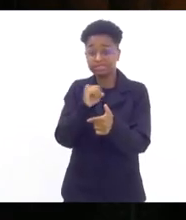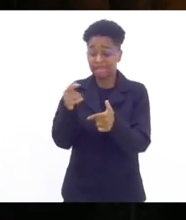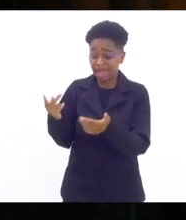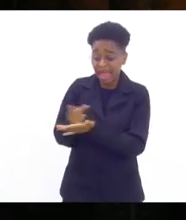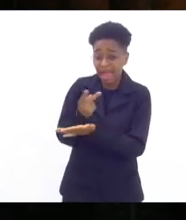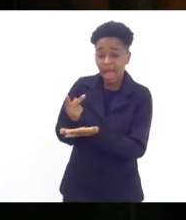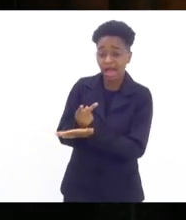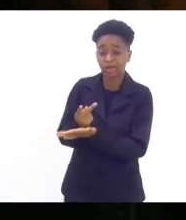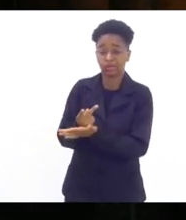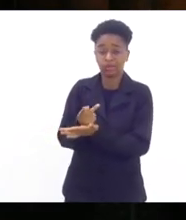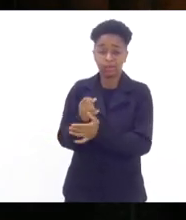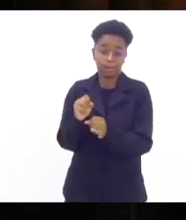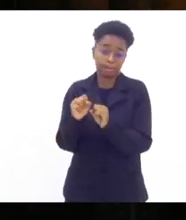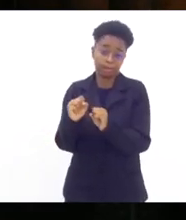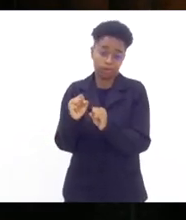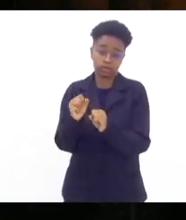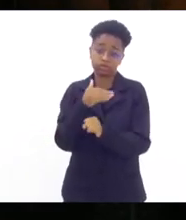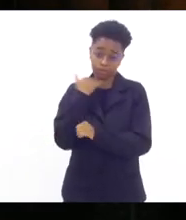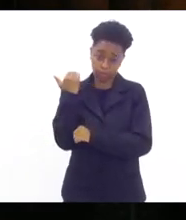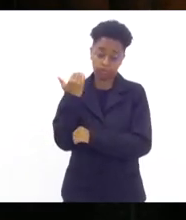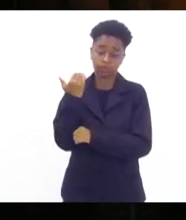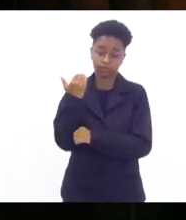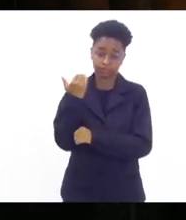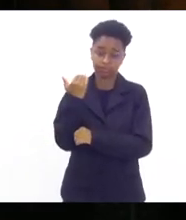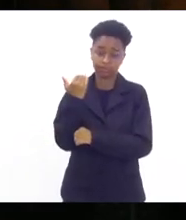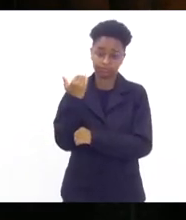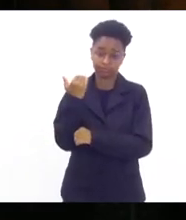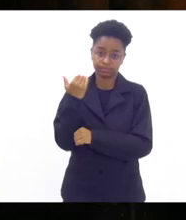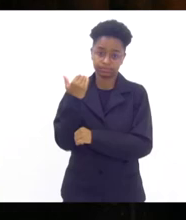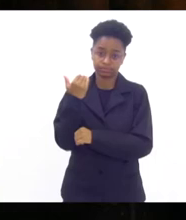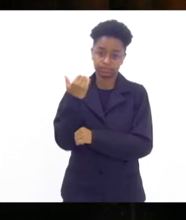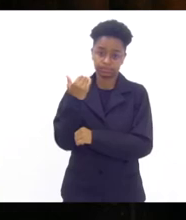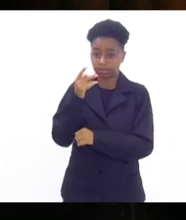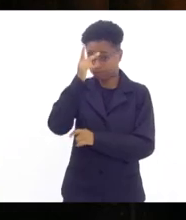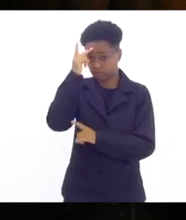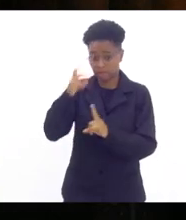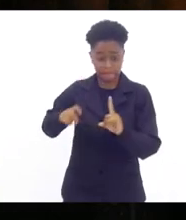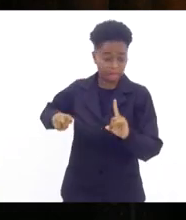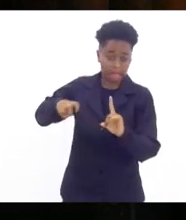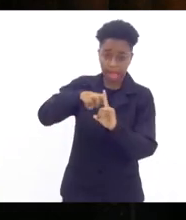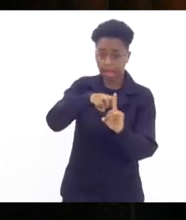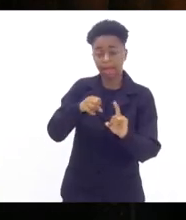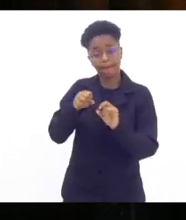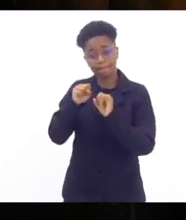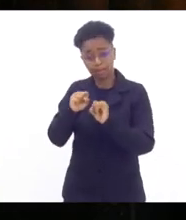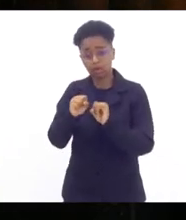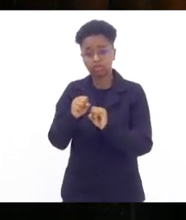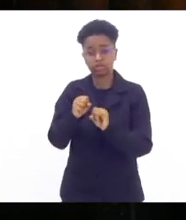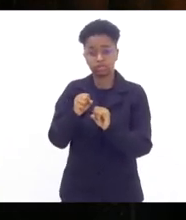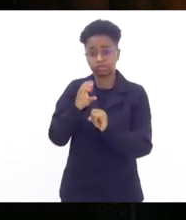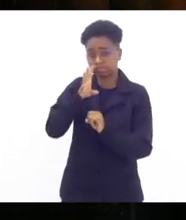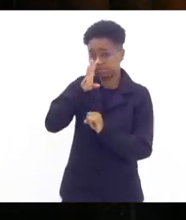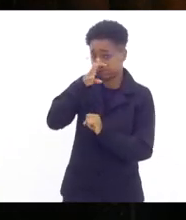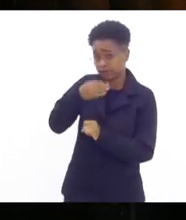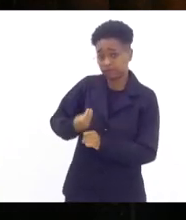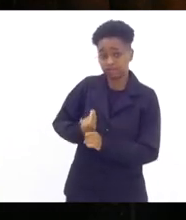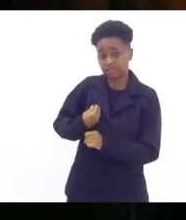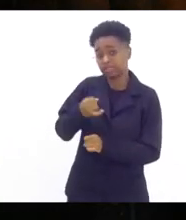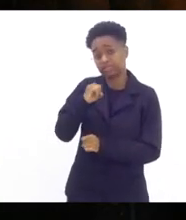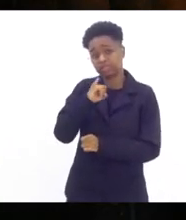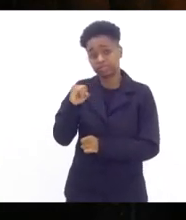levar a óbito aquele acidentado que pode sobreviver em cima de uma mão técnica